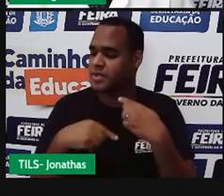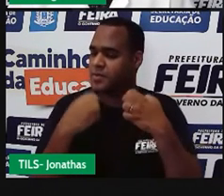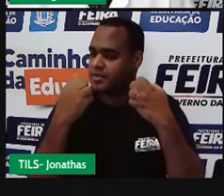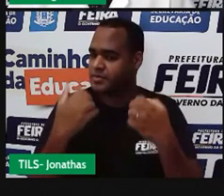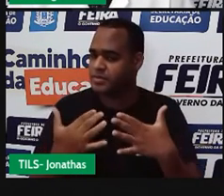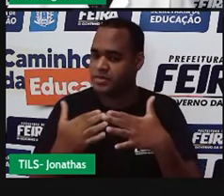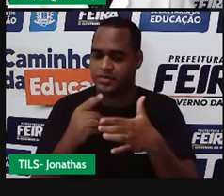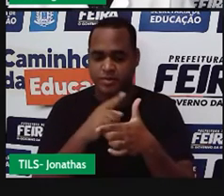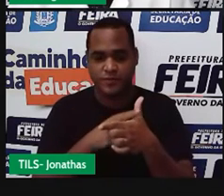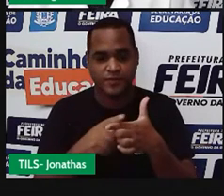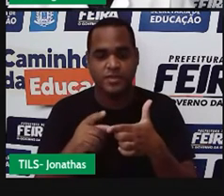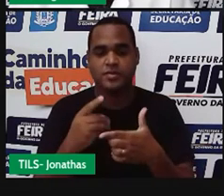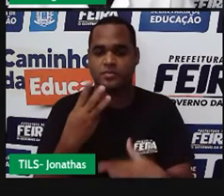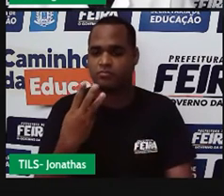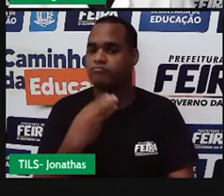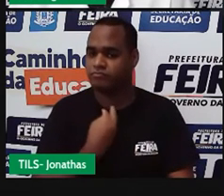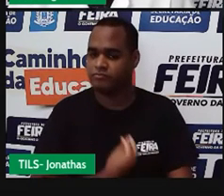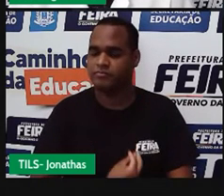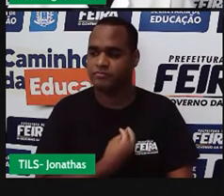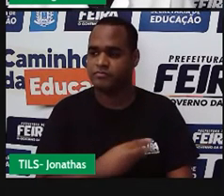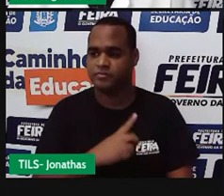por três. Então, vamos fazer aqui?